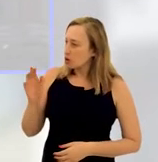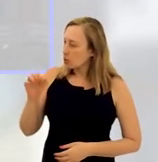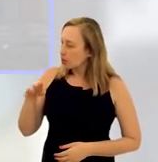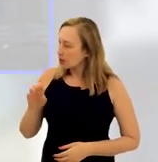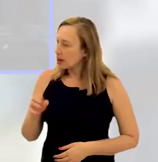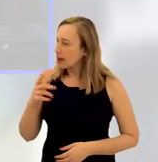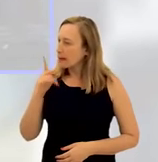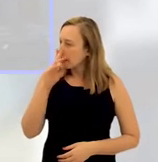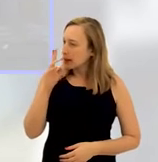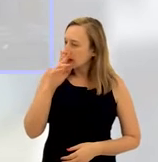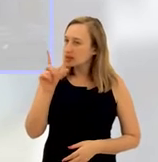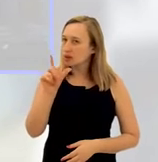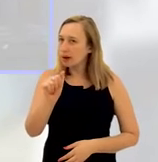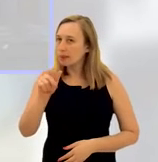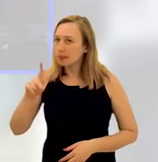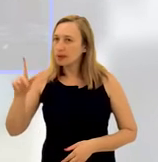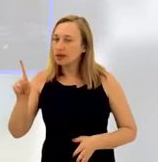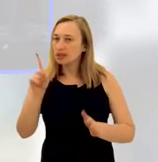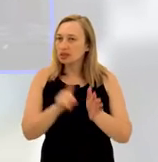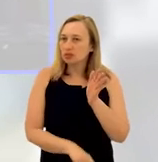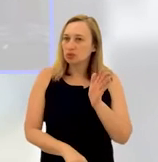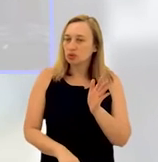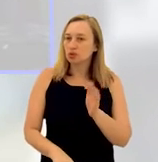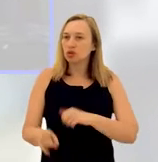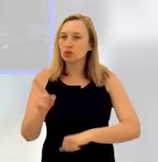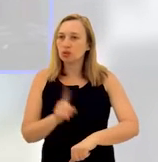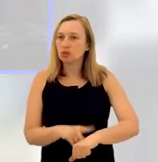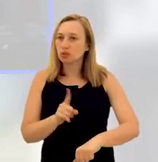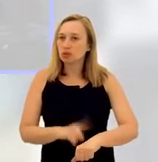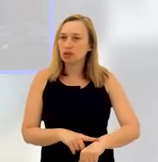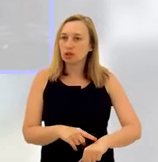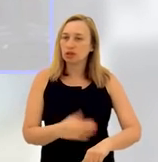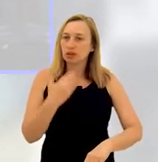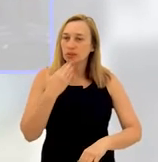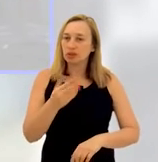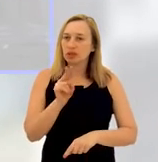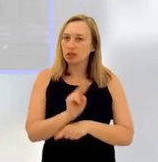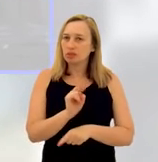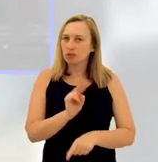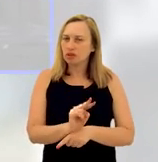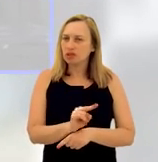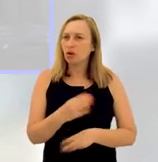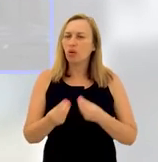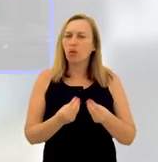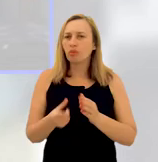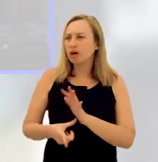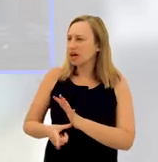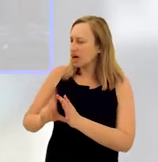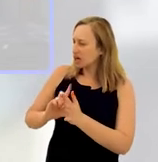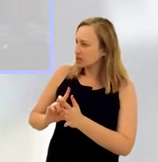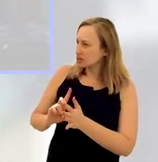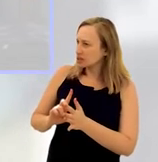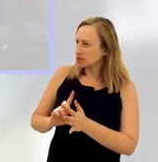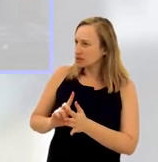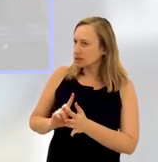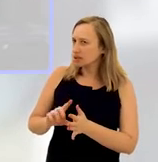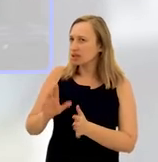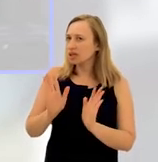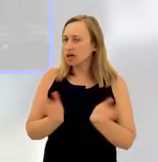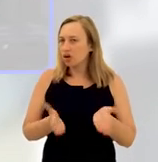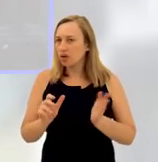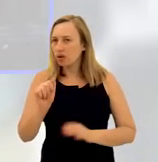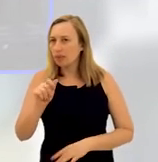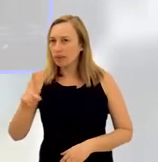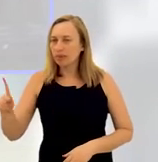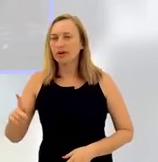Professora Colli, parece que o aplicativo, ele também reduziu aí o tempo de concessão de medidas protetivas. É isso? Como é que era antes do aplicativo